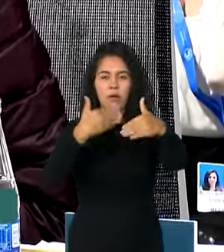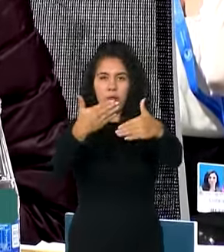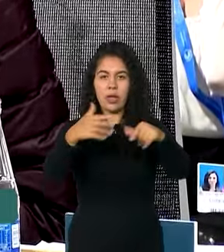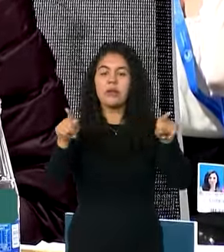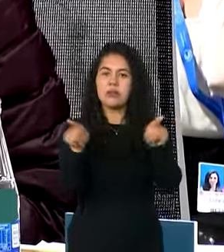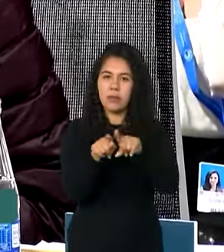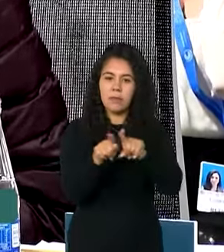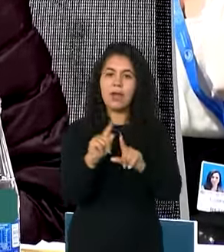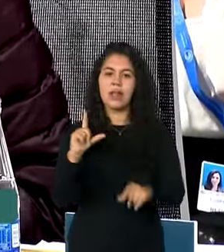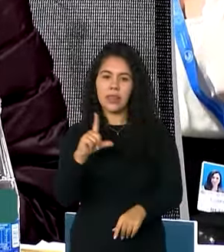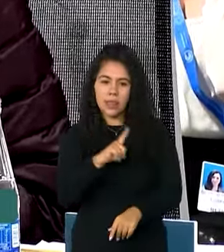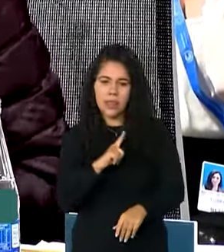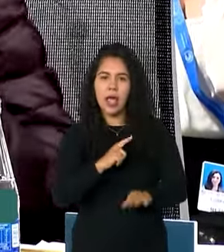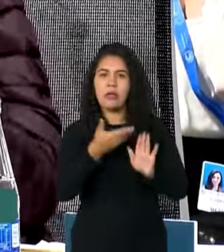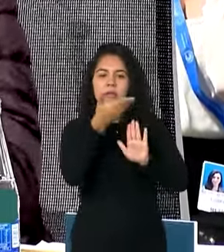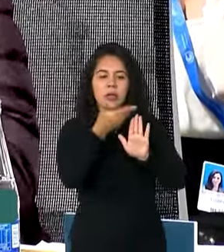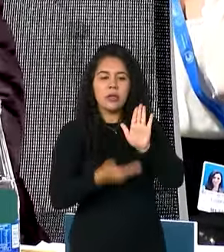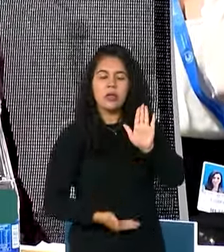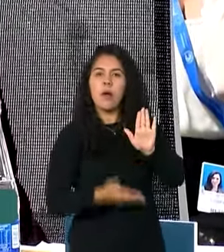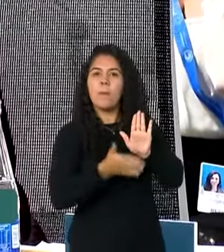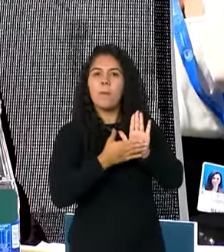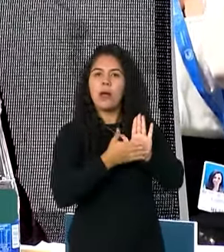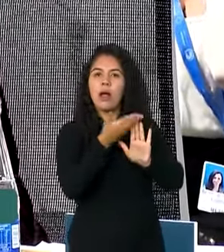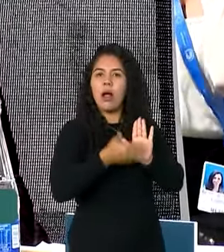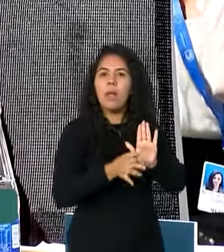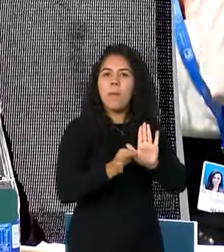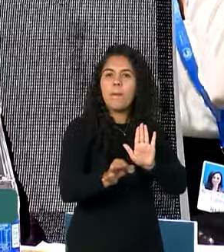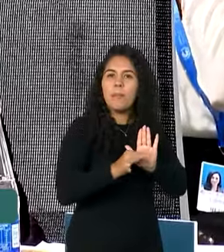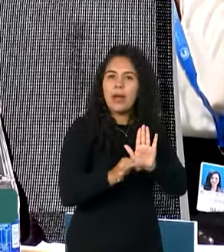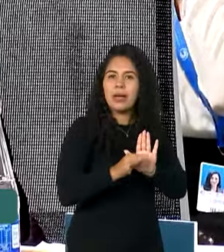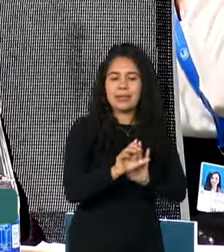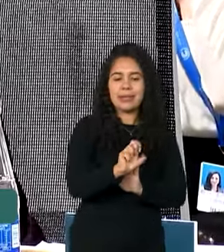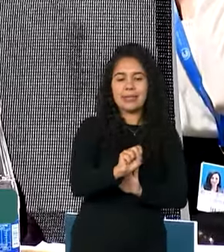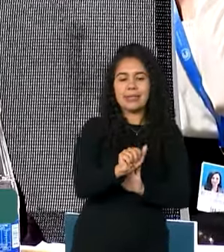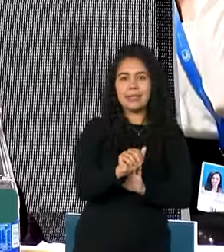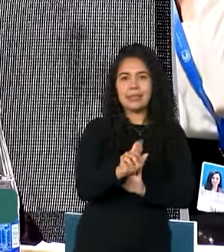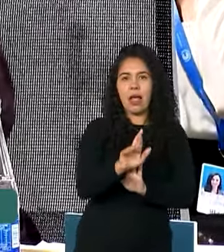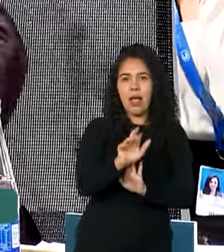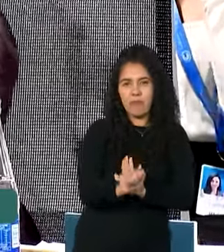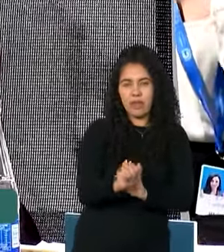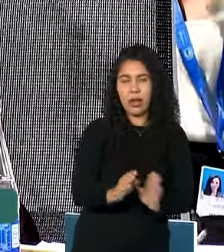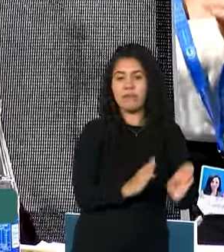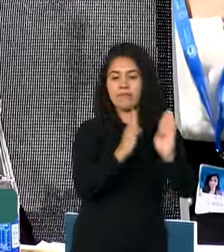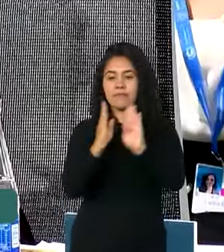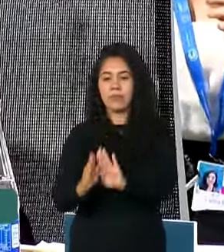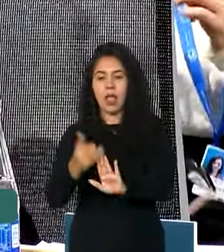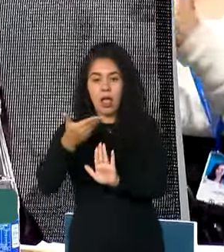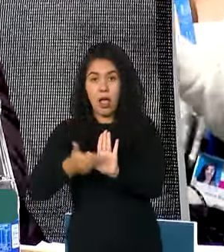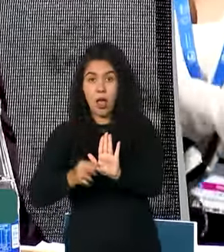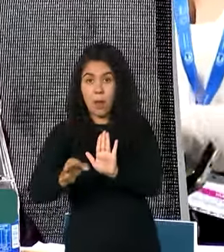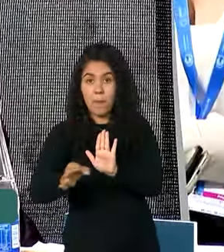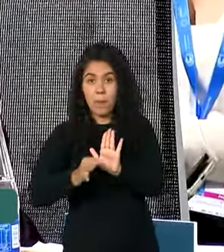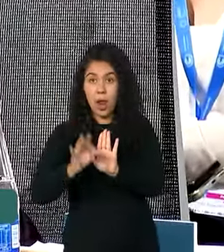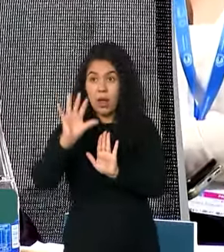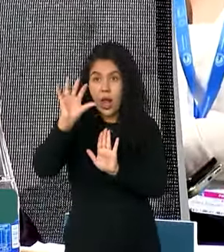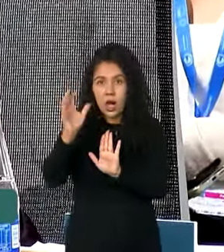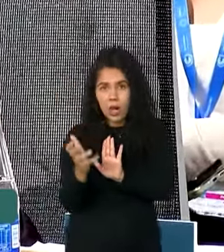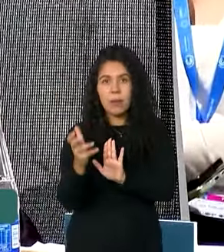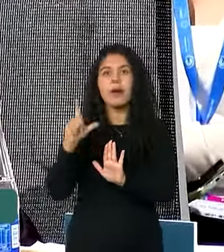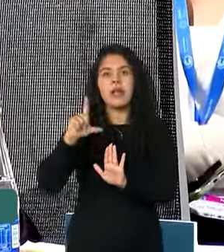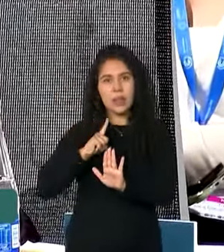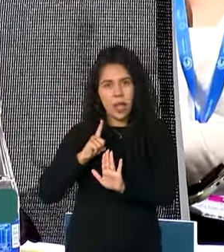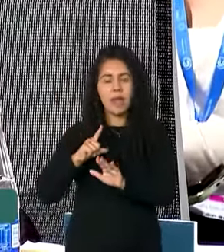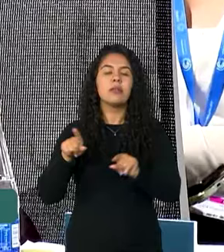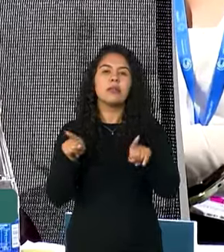temos o plano safra, o plano clima que lastreia tudo isso, nós